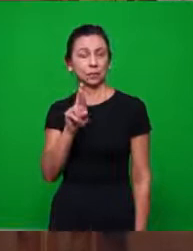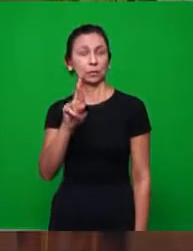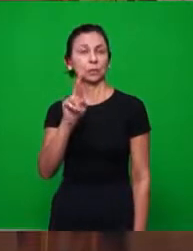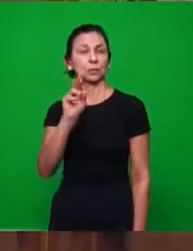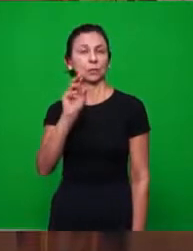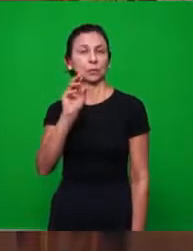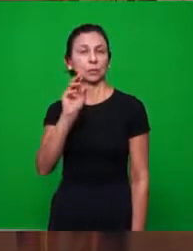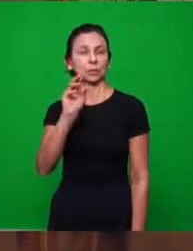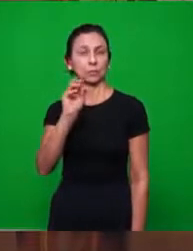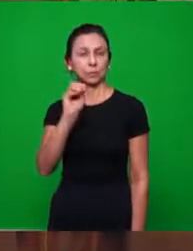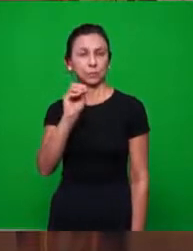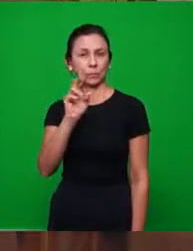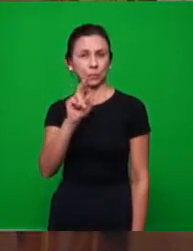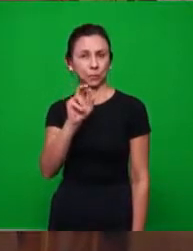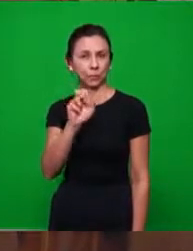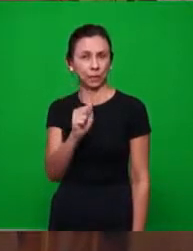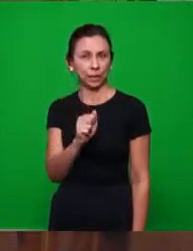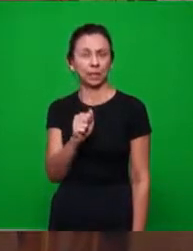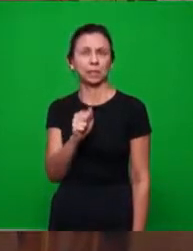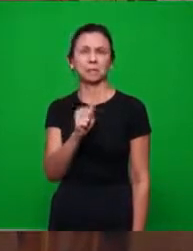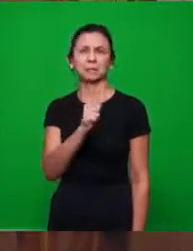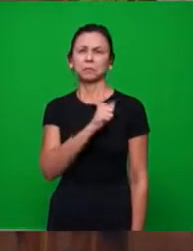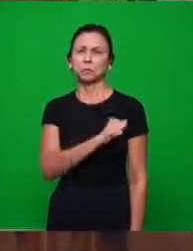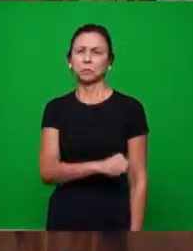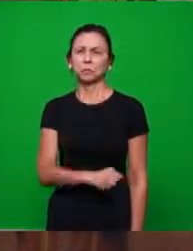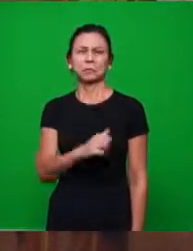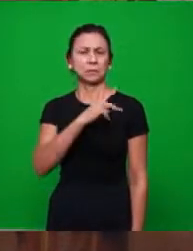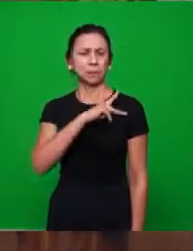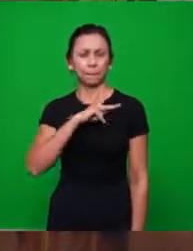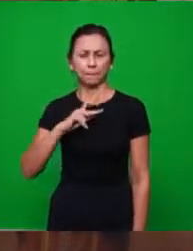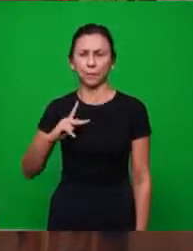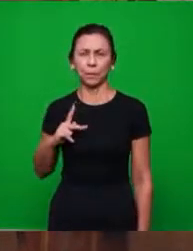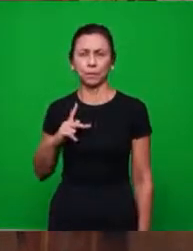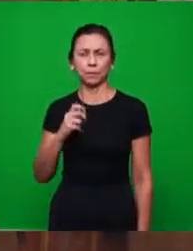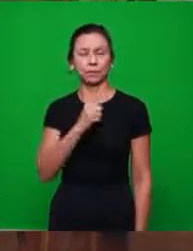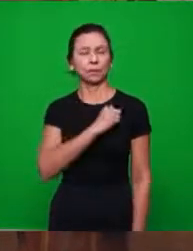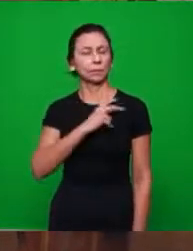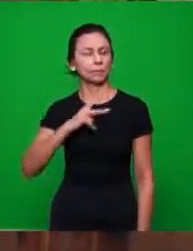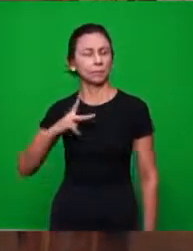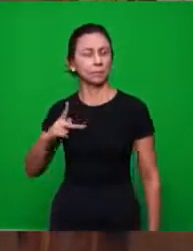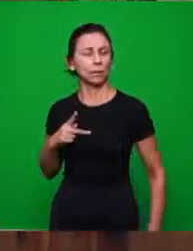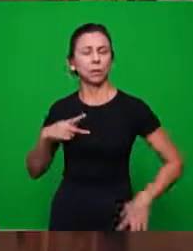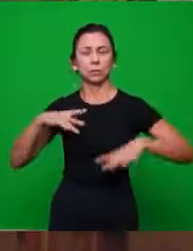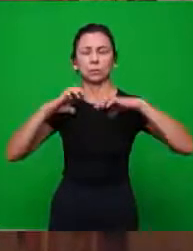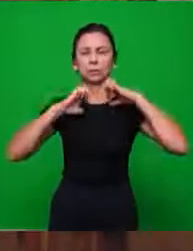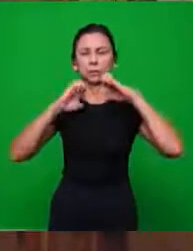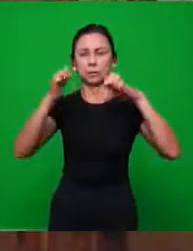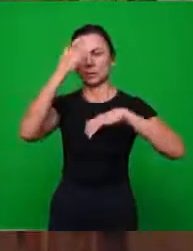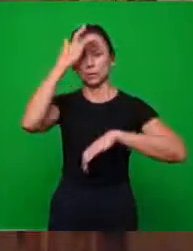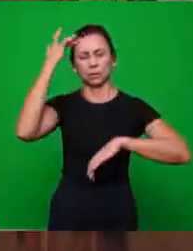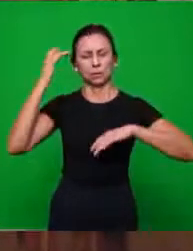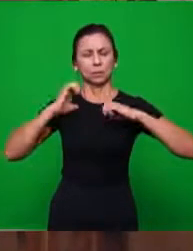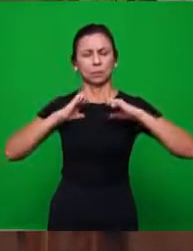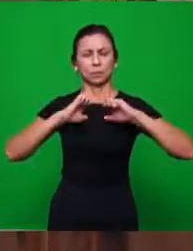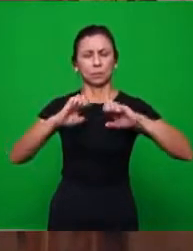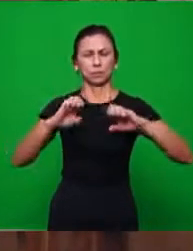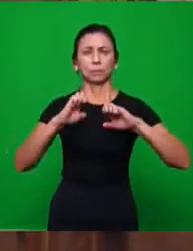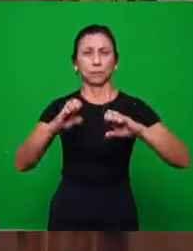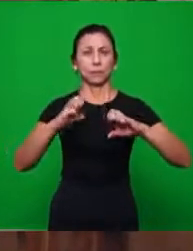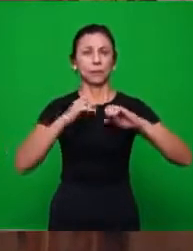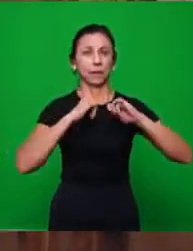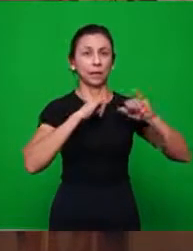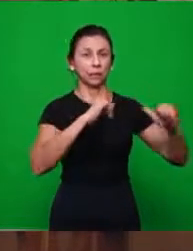grandes evangelistas, dos apóstolos, para evangelizar o mundo gentílico